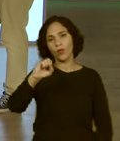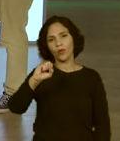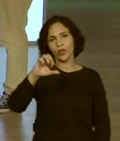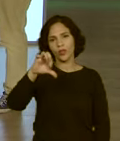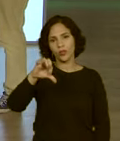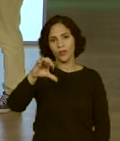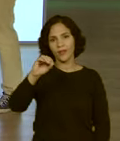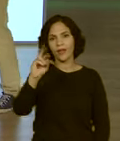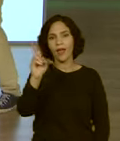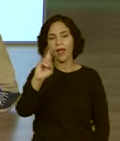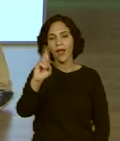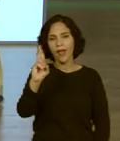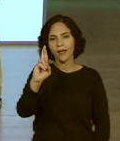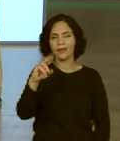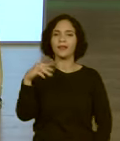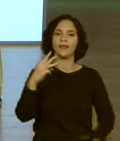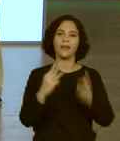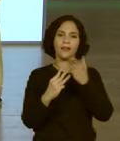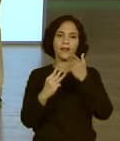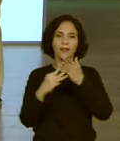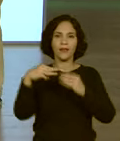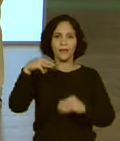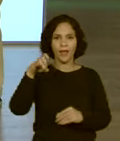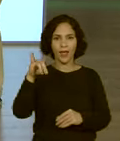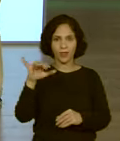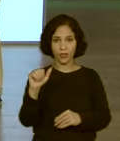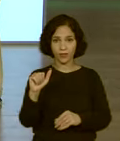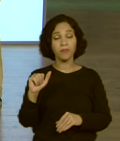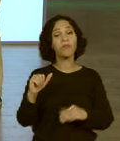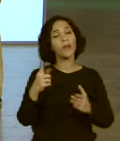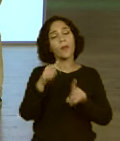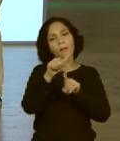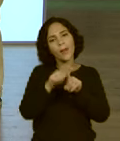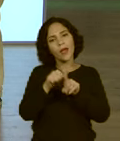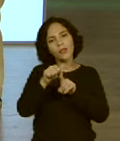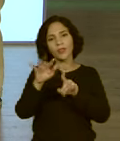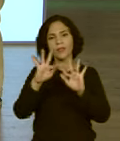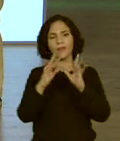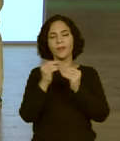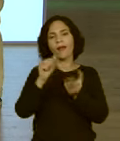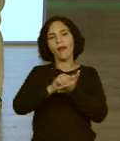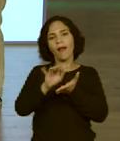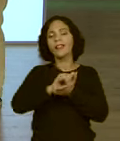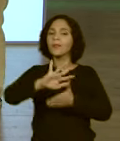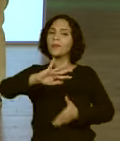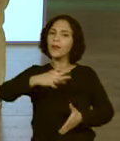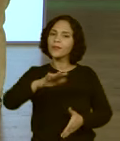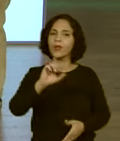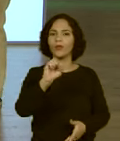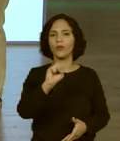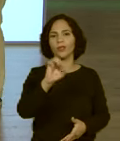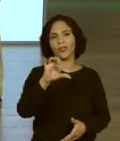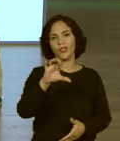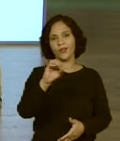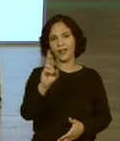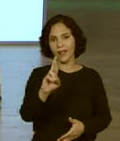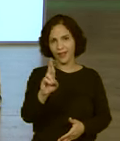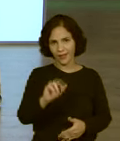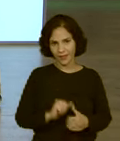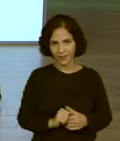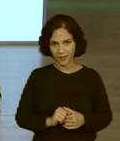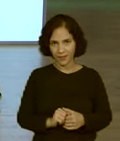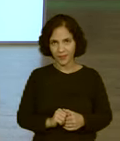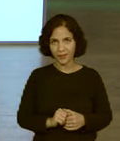Significa, gente, que esse é o gasto médio dessa família mensal, tá? Ok. Sabendo